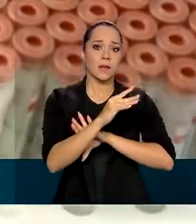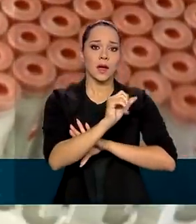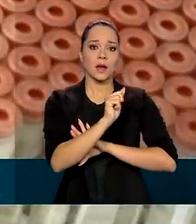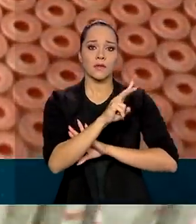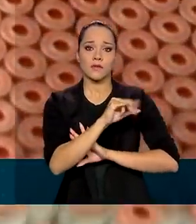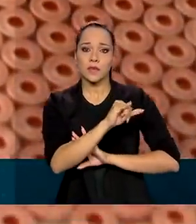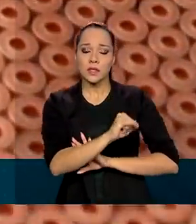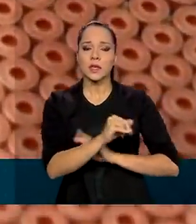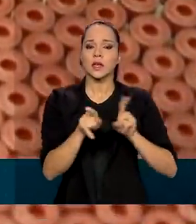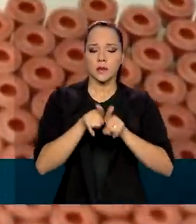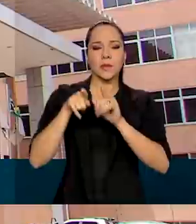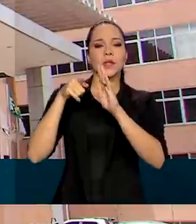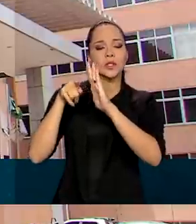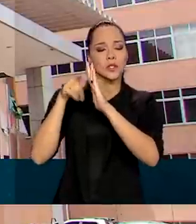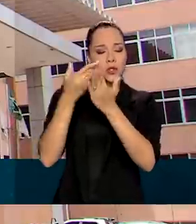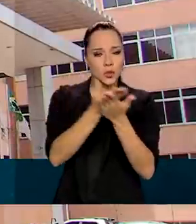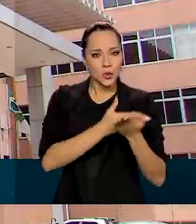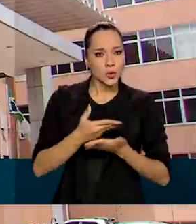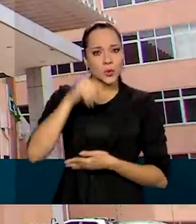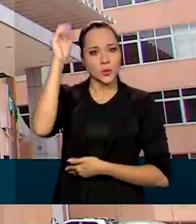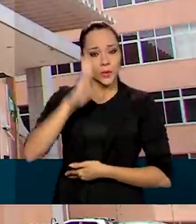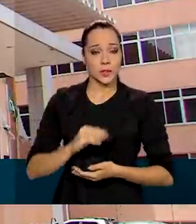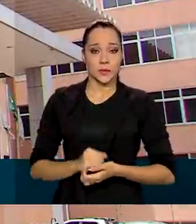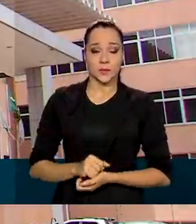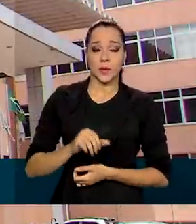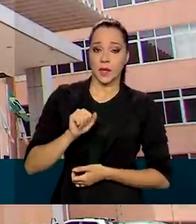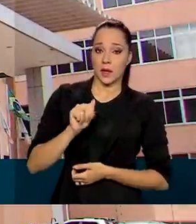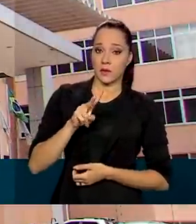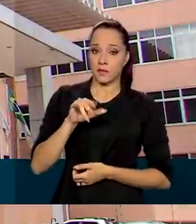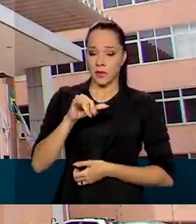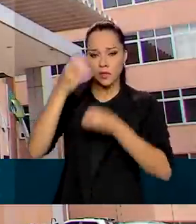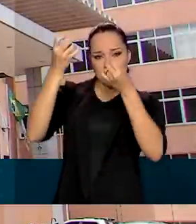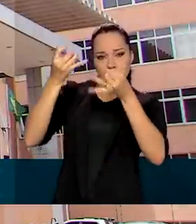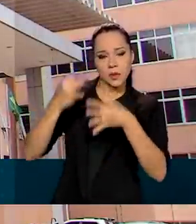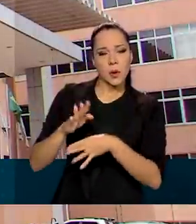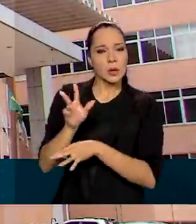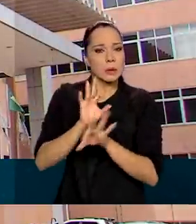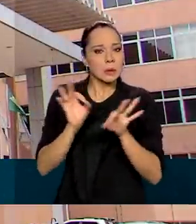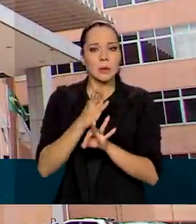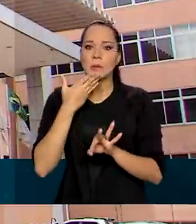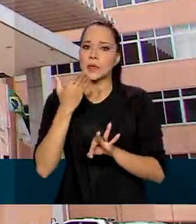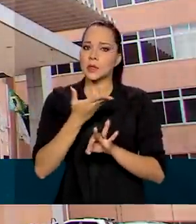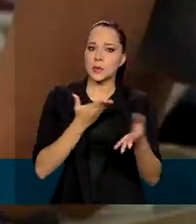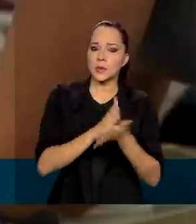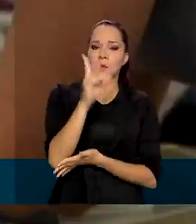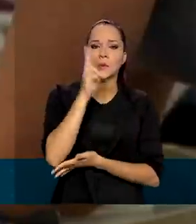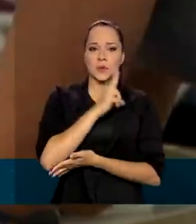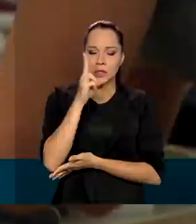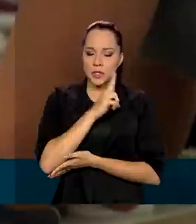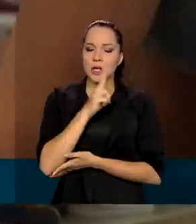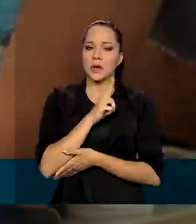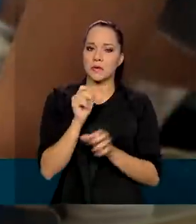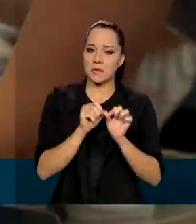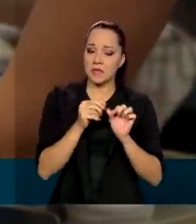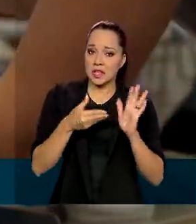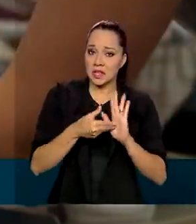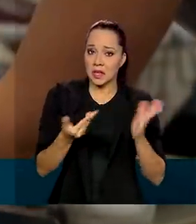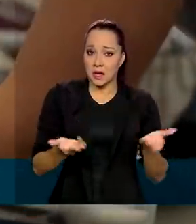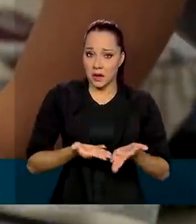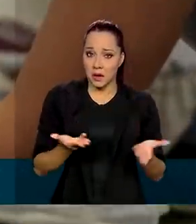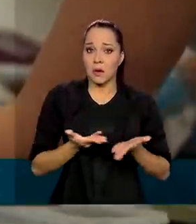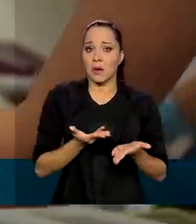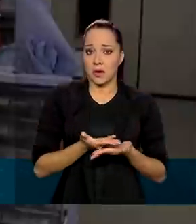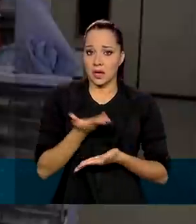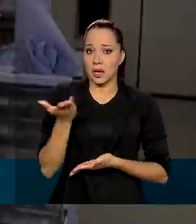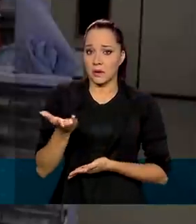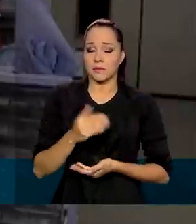clínicos em andamento no Brasil. A Anvisa esclareceu ainda que nenhum pedido de autorização emergencial foi feito até agora